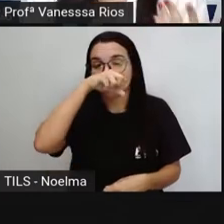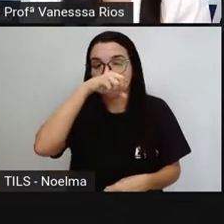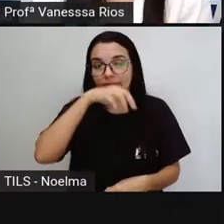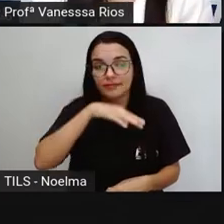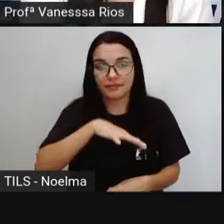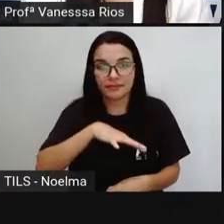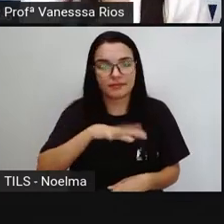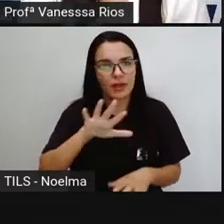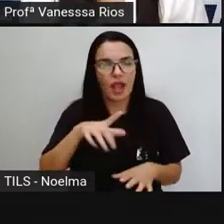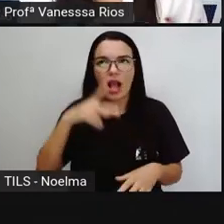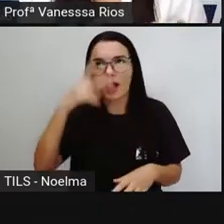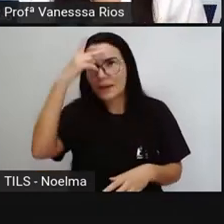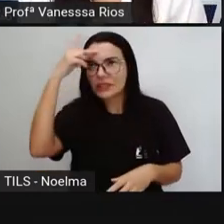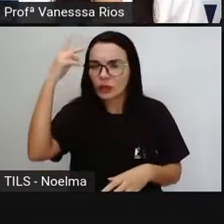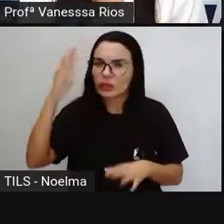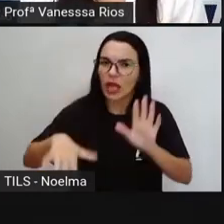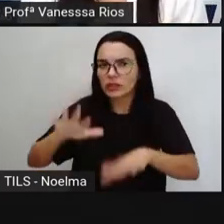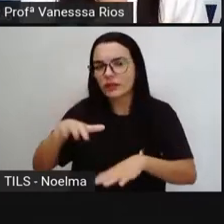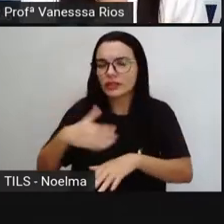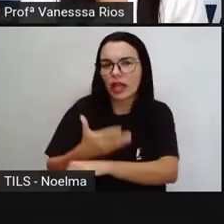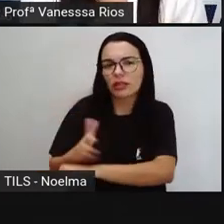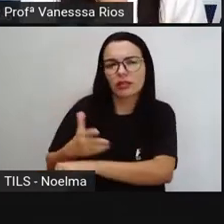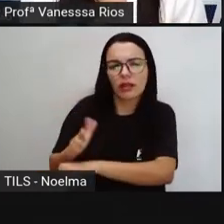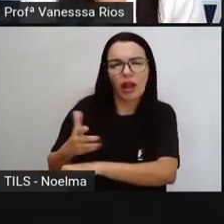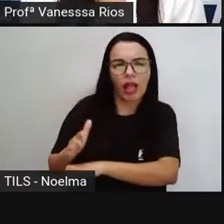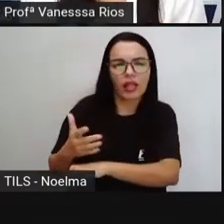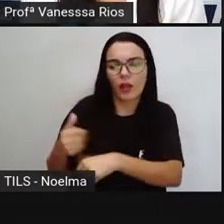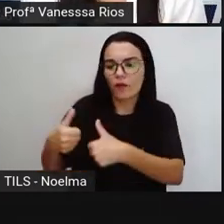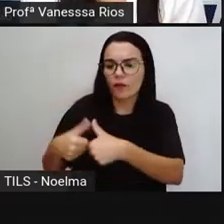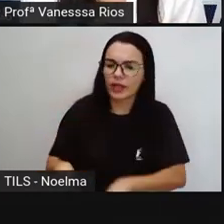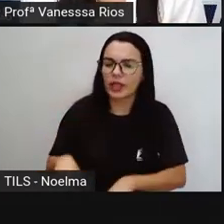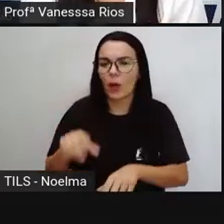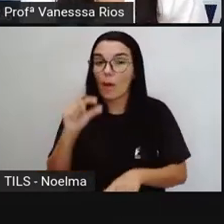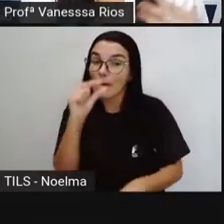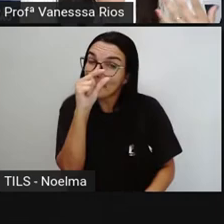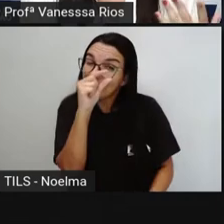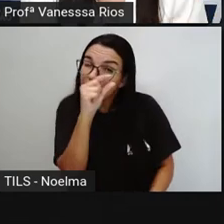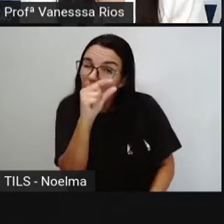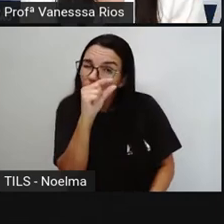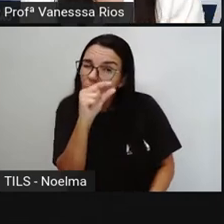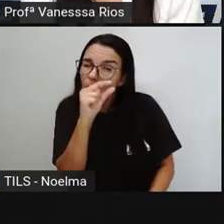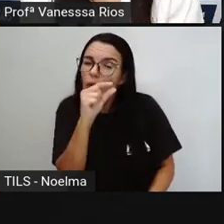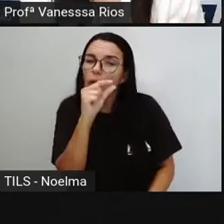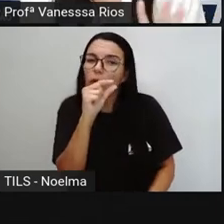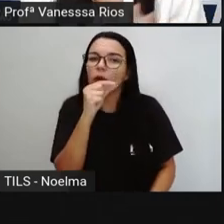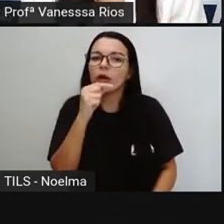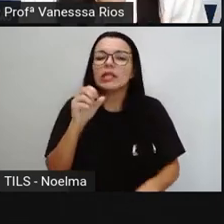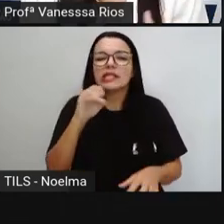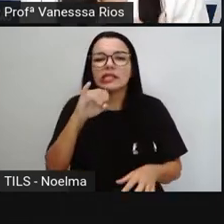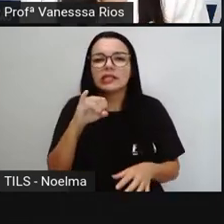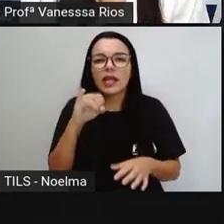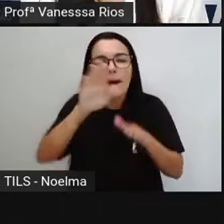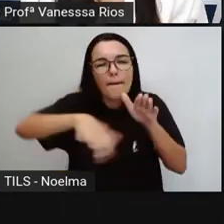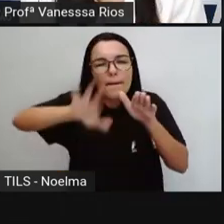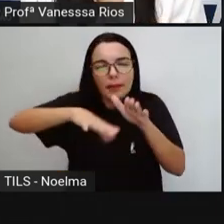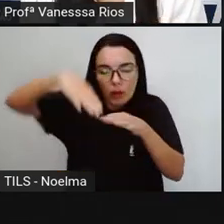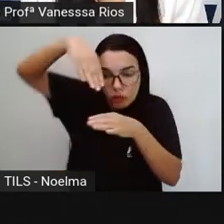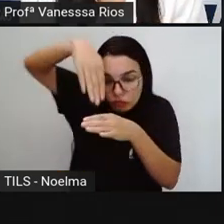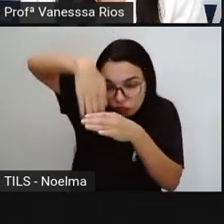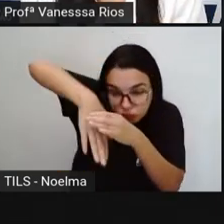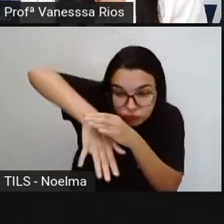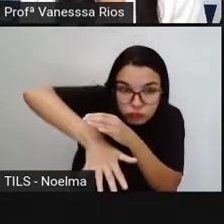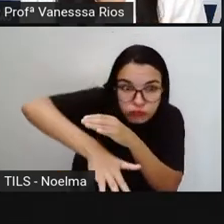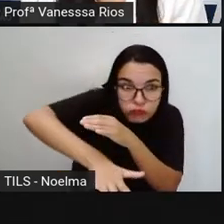pessoas que treinam, que até conseguem aí, não é? Ficar sem respirar nos treinos aí de mergulho. E assim, é algo